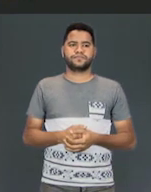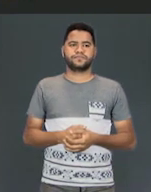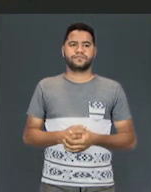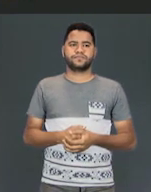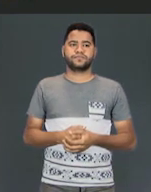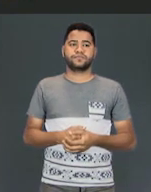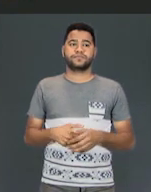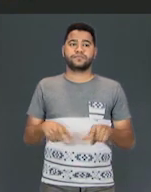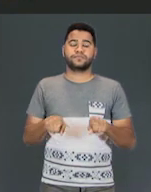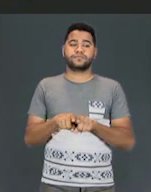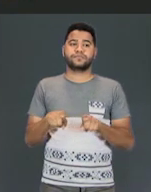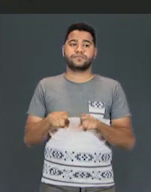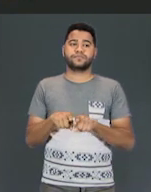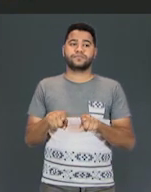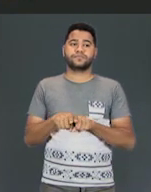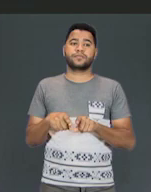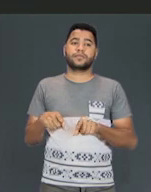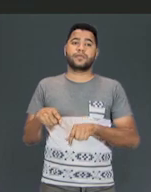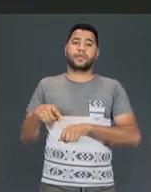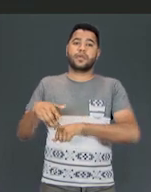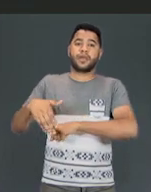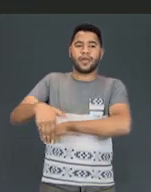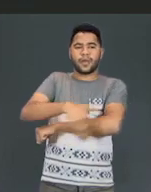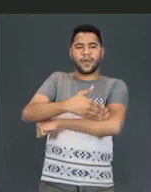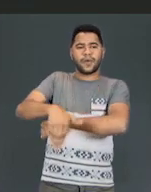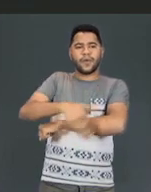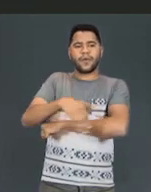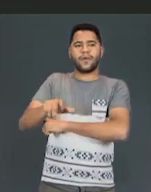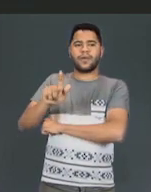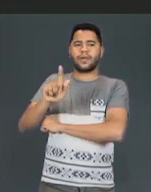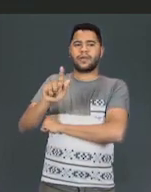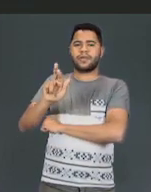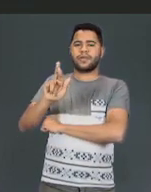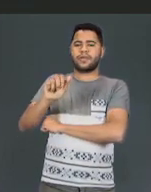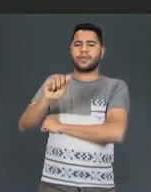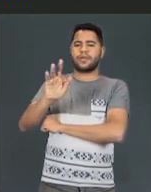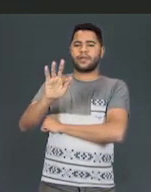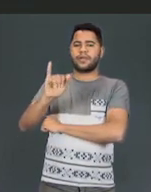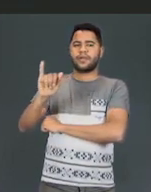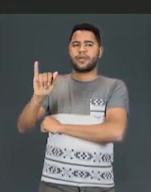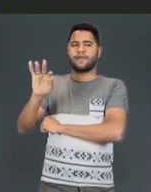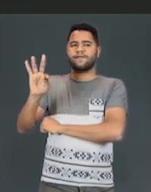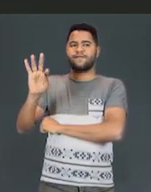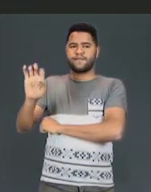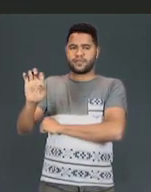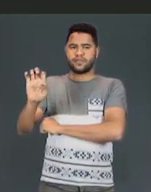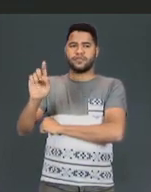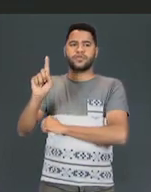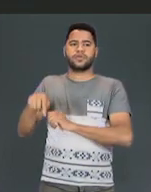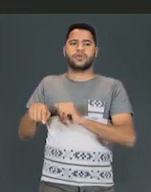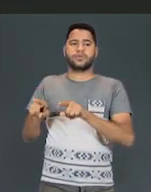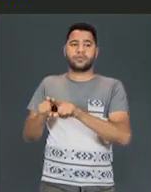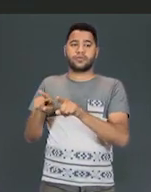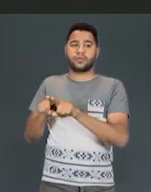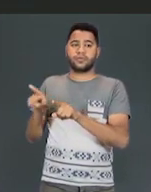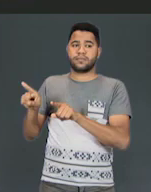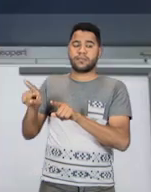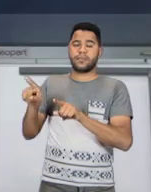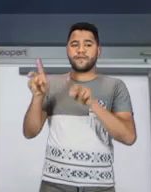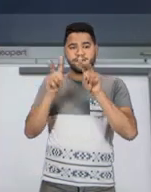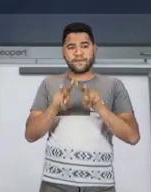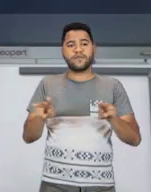Temos também arte da rua, grafique também, é tipo de arte visual. Olha só, street art in Atlanta.